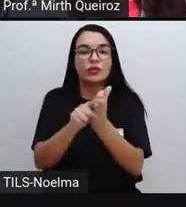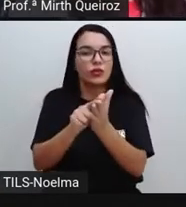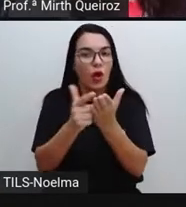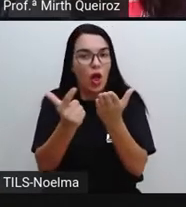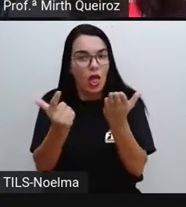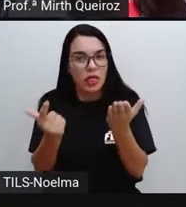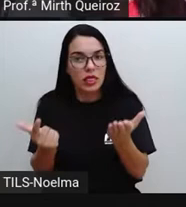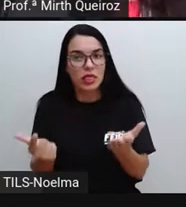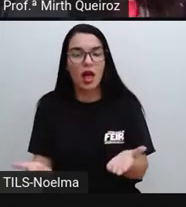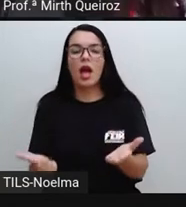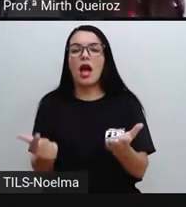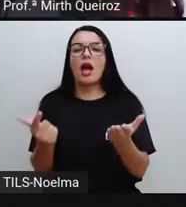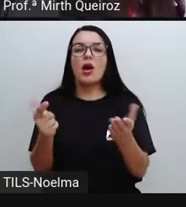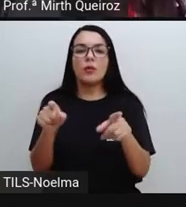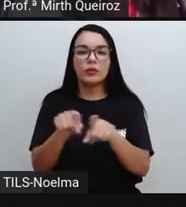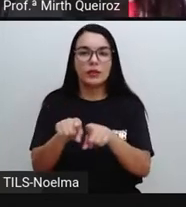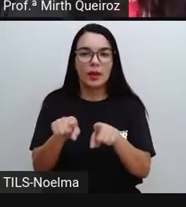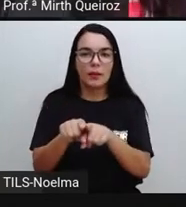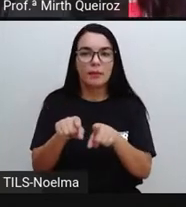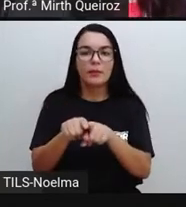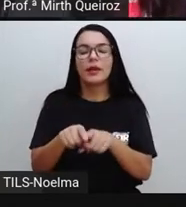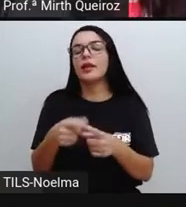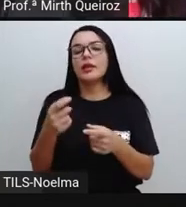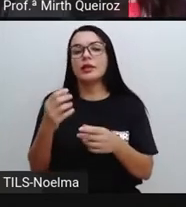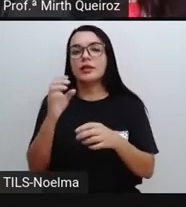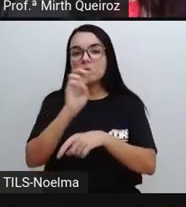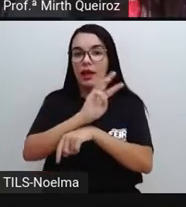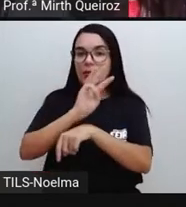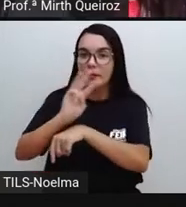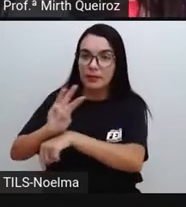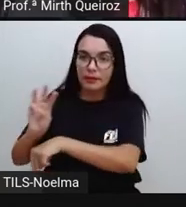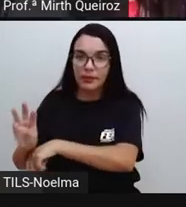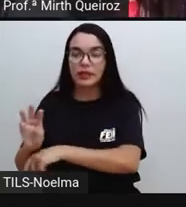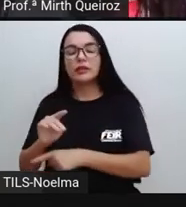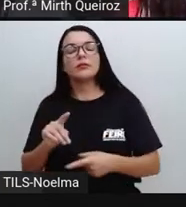jornal, pode estar numa própria revista, nos sites, né?